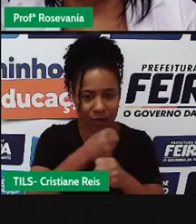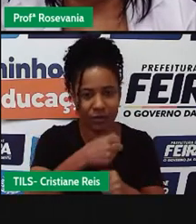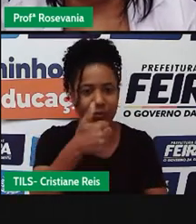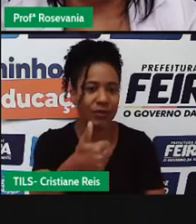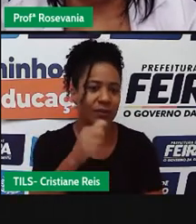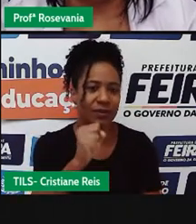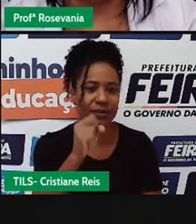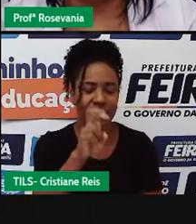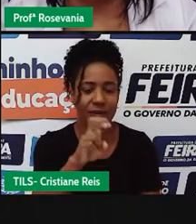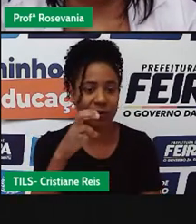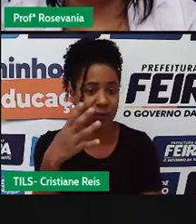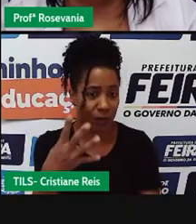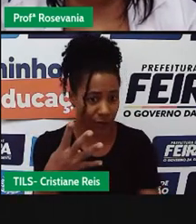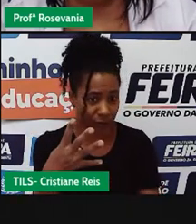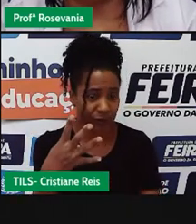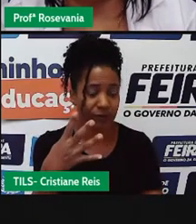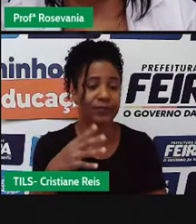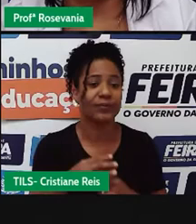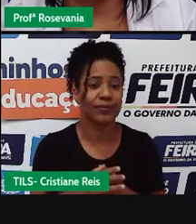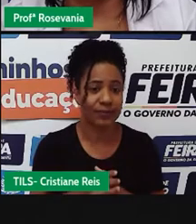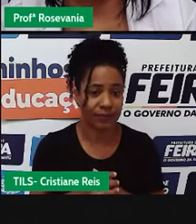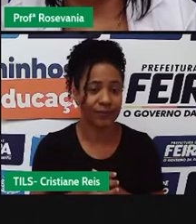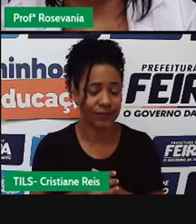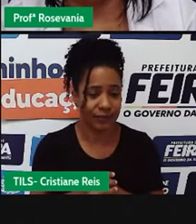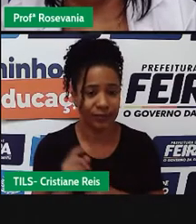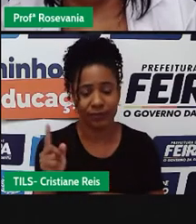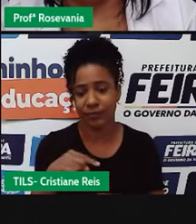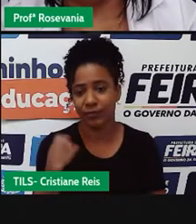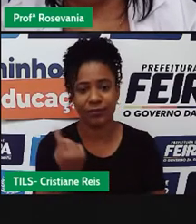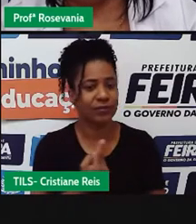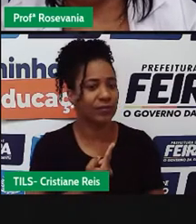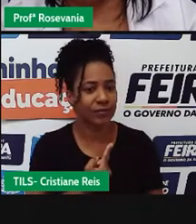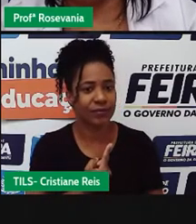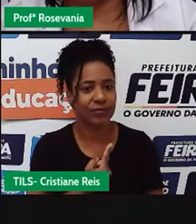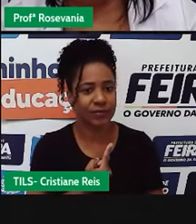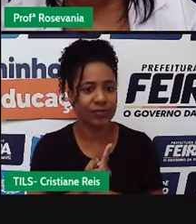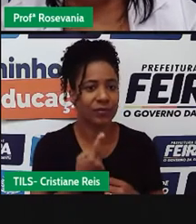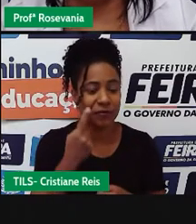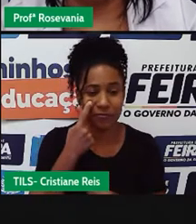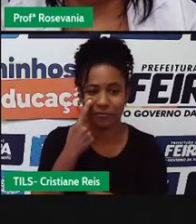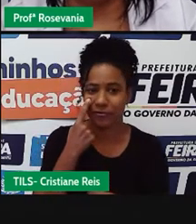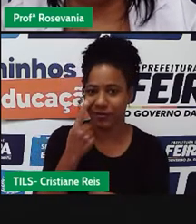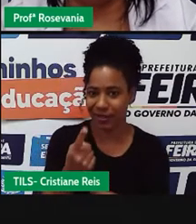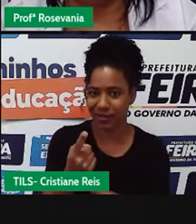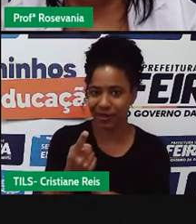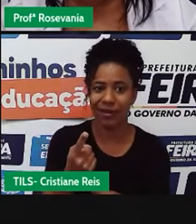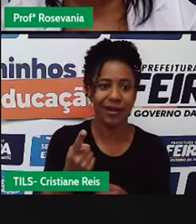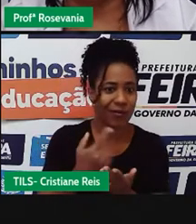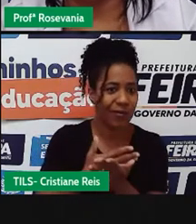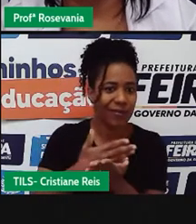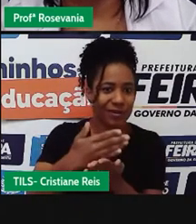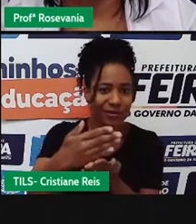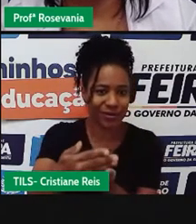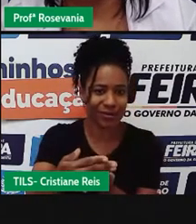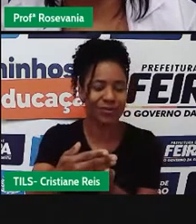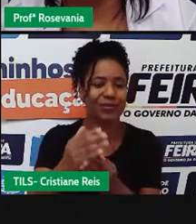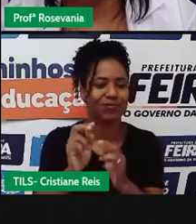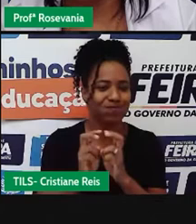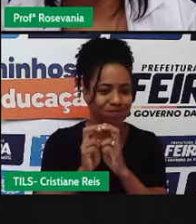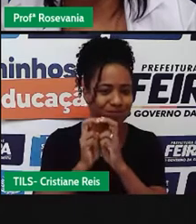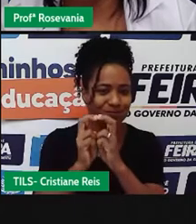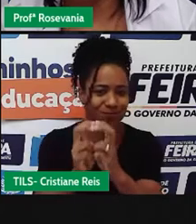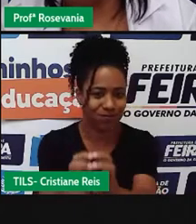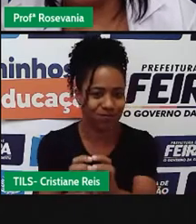e aí, consequentemente, a gente teve esse pontapé inicial, depois vieram as outras, né, algumas